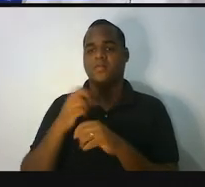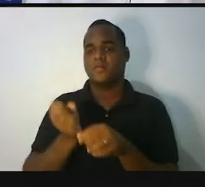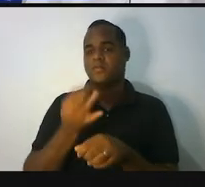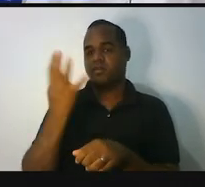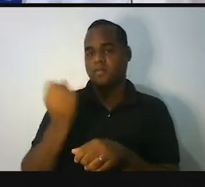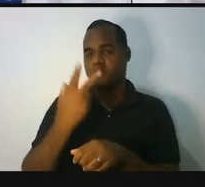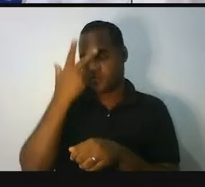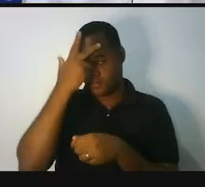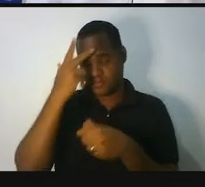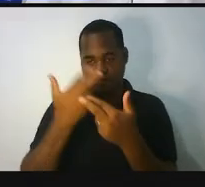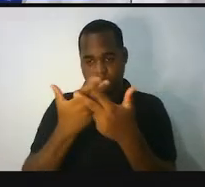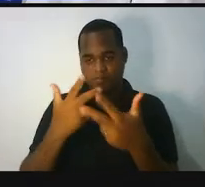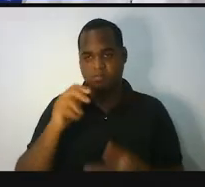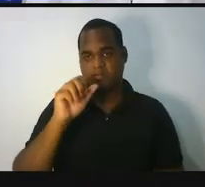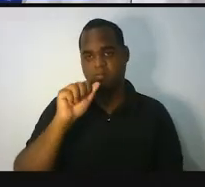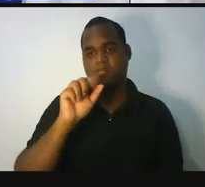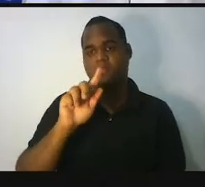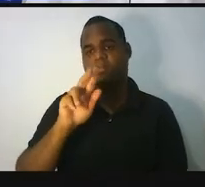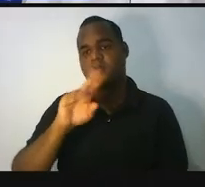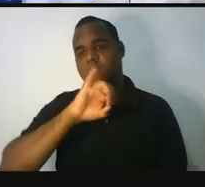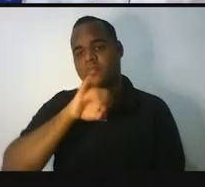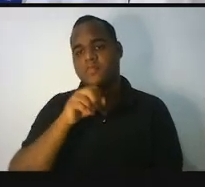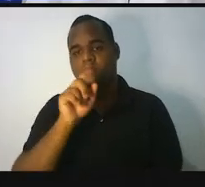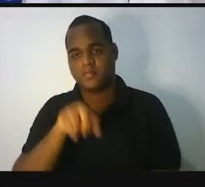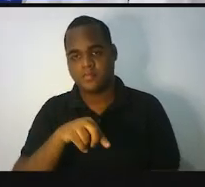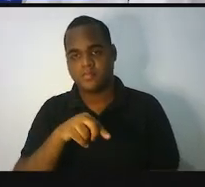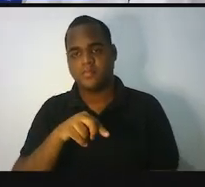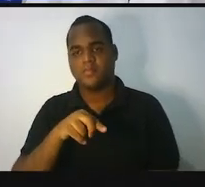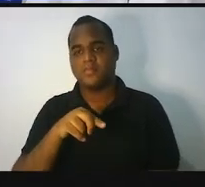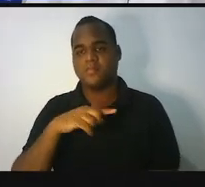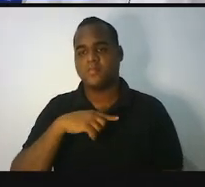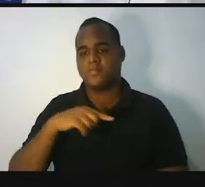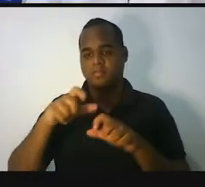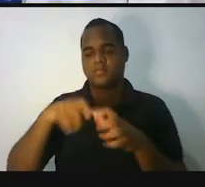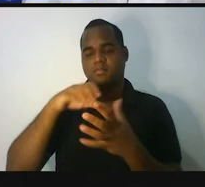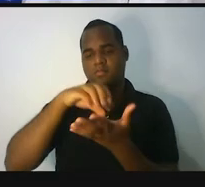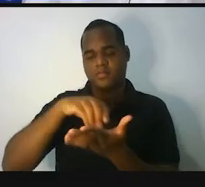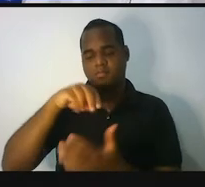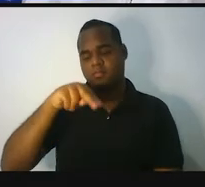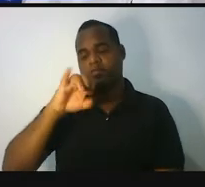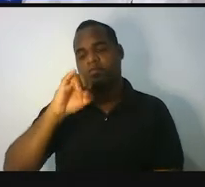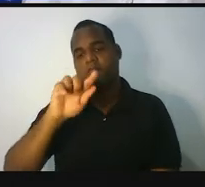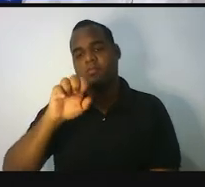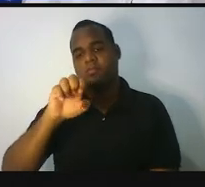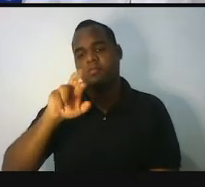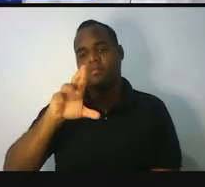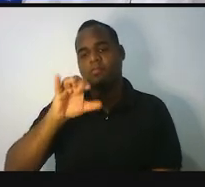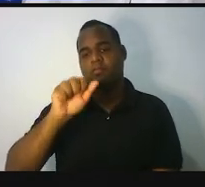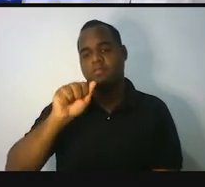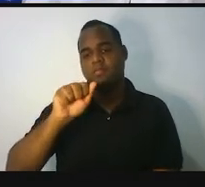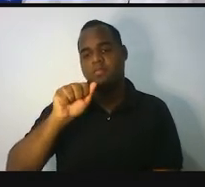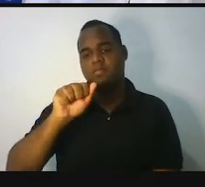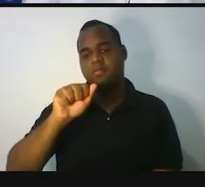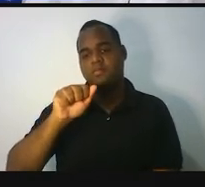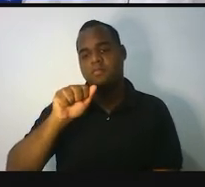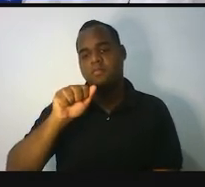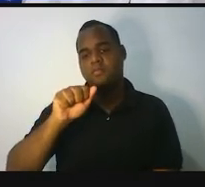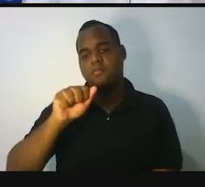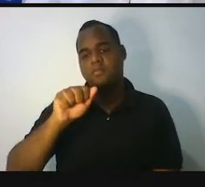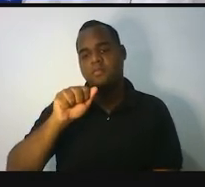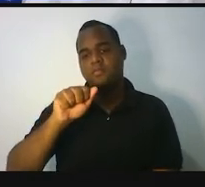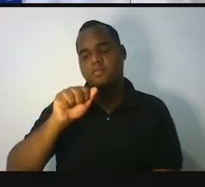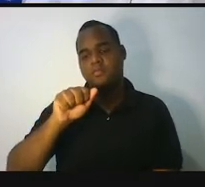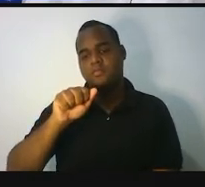de Abujá, capital da Nigéria, e você vai responder essa pergunta. Qual a capital possuía o maior